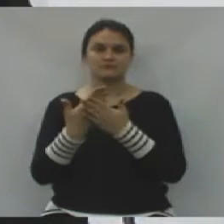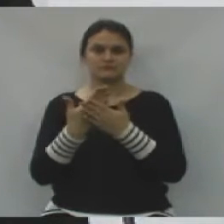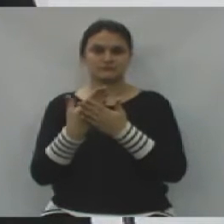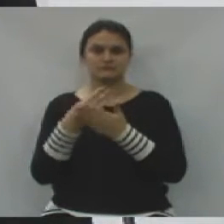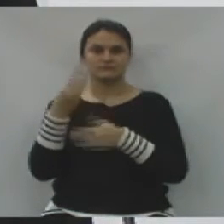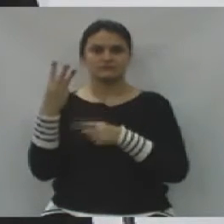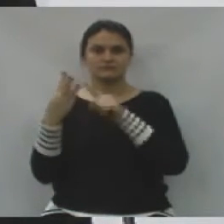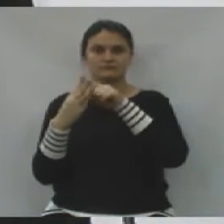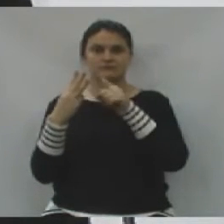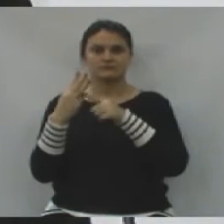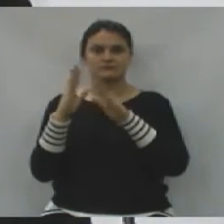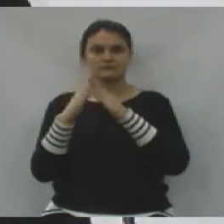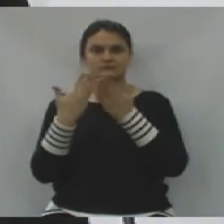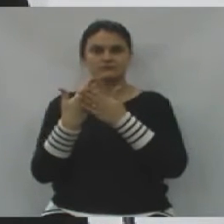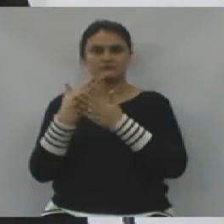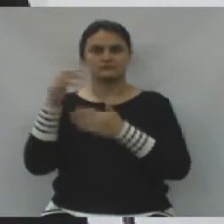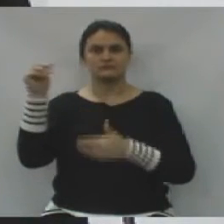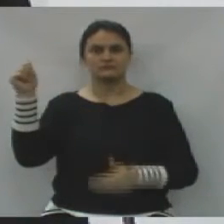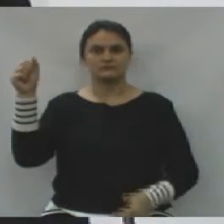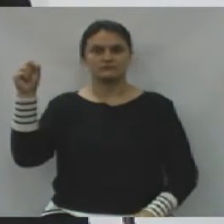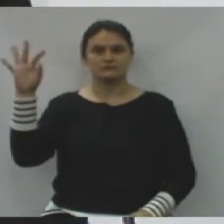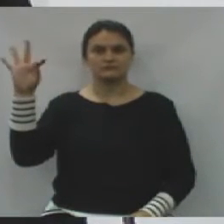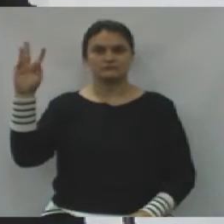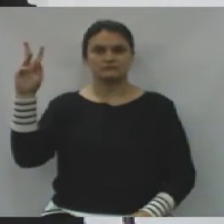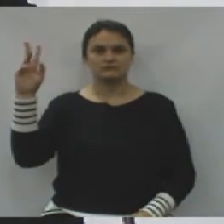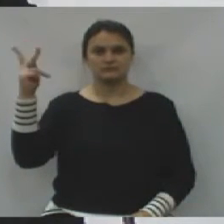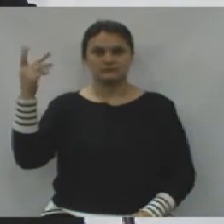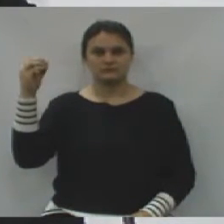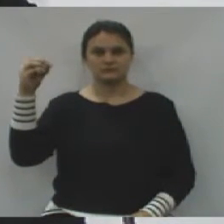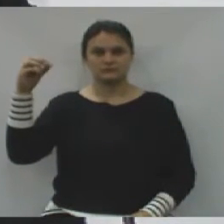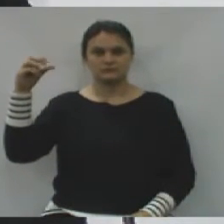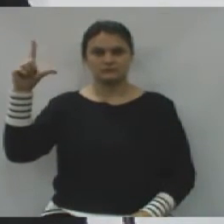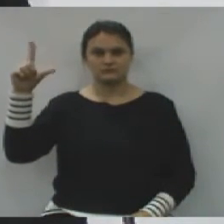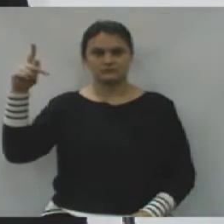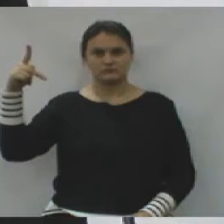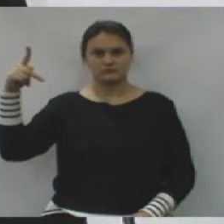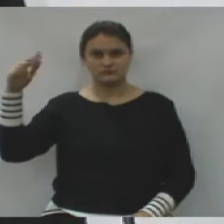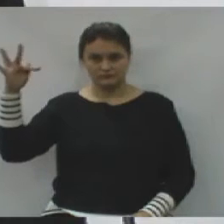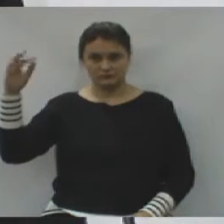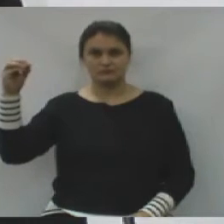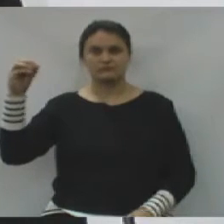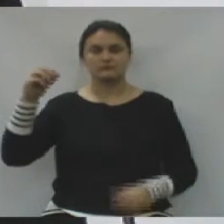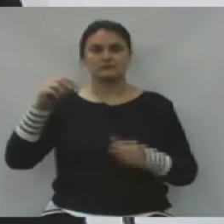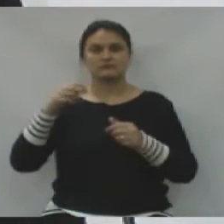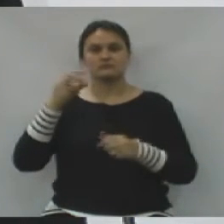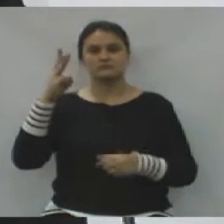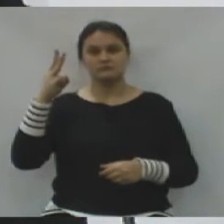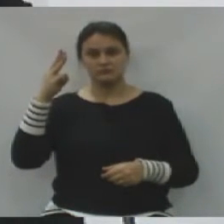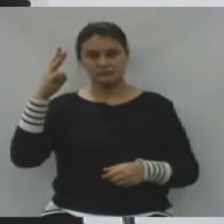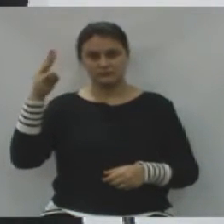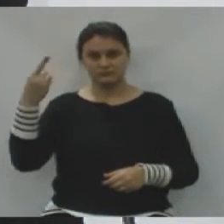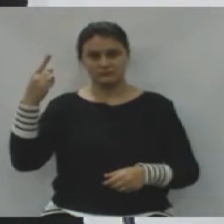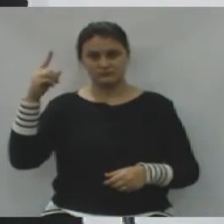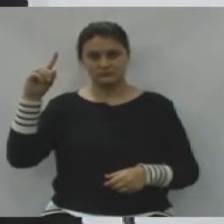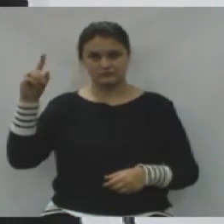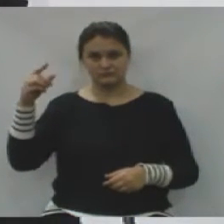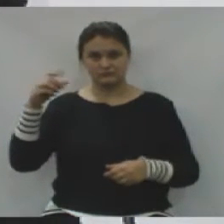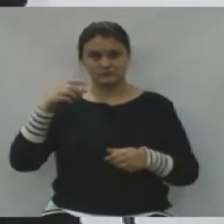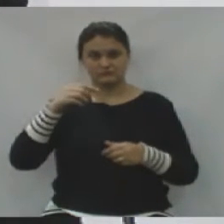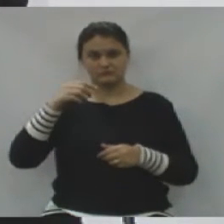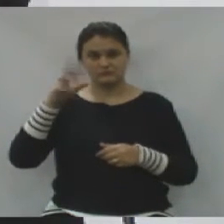três colégios. Astolfo, Macedo e Souza recebeu R 100 mil para as melhorias programadas, planejadas.